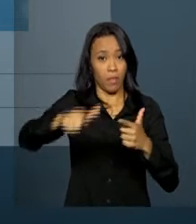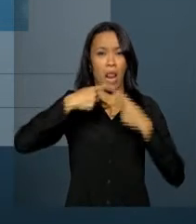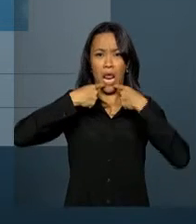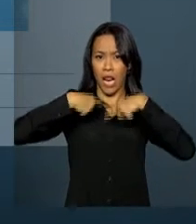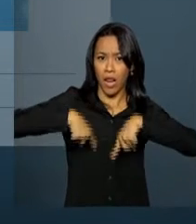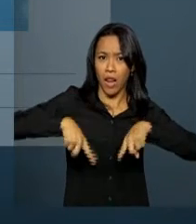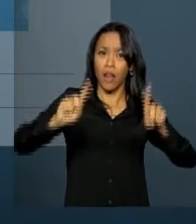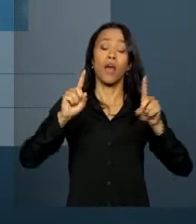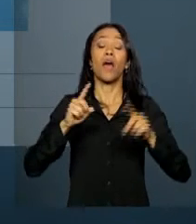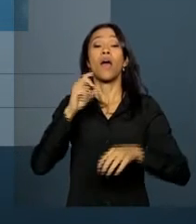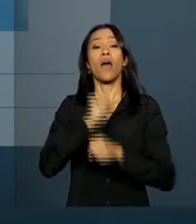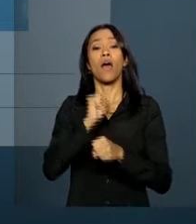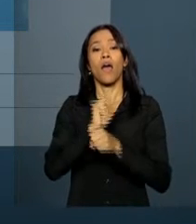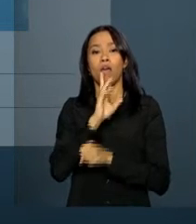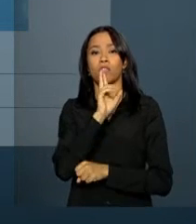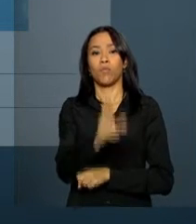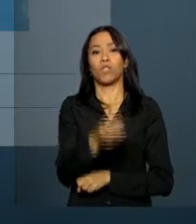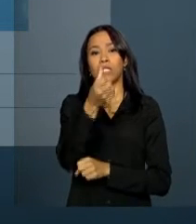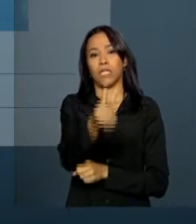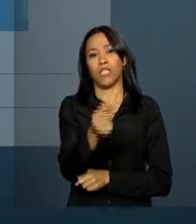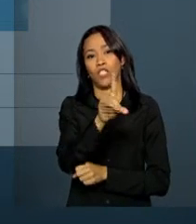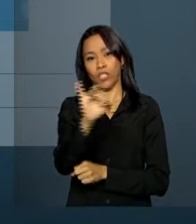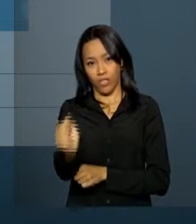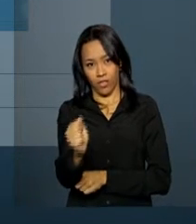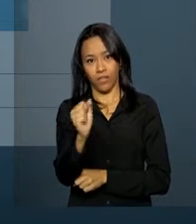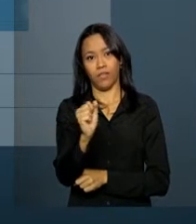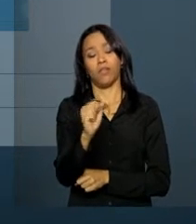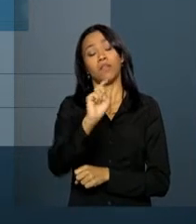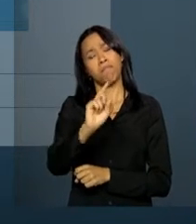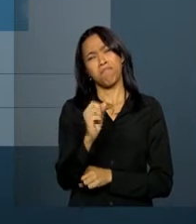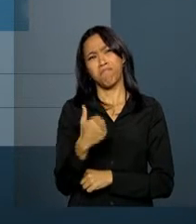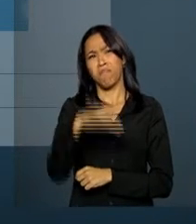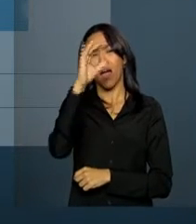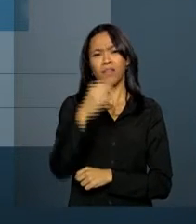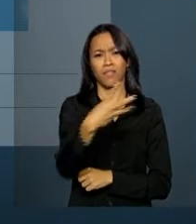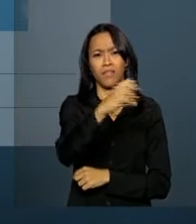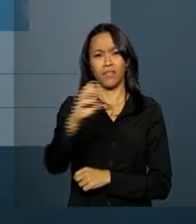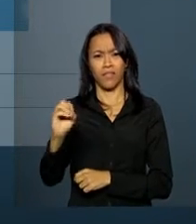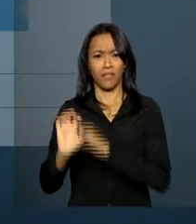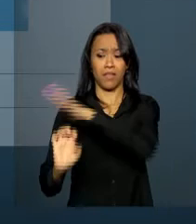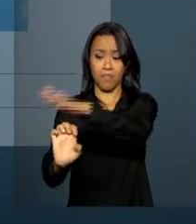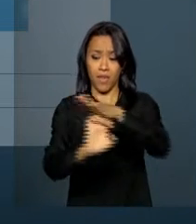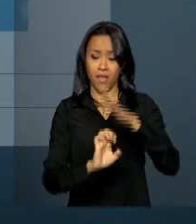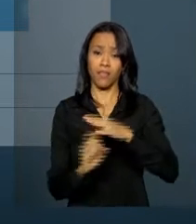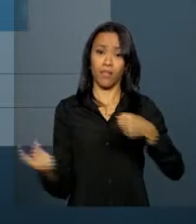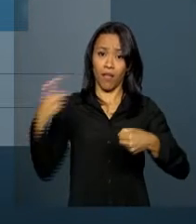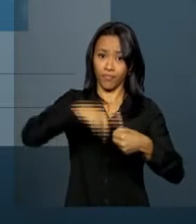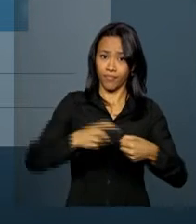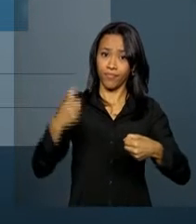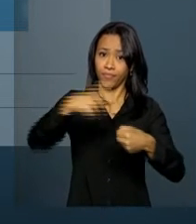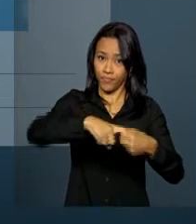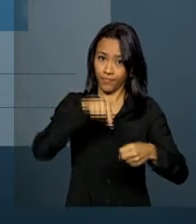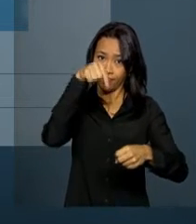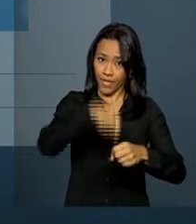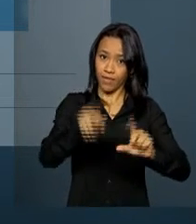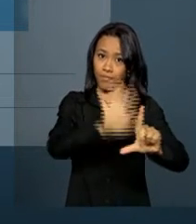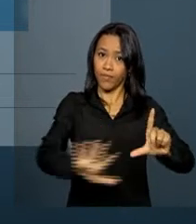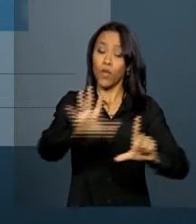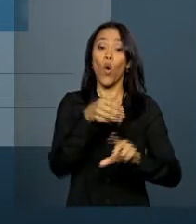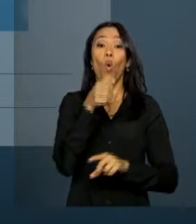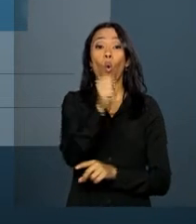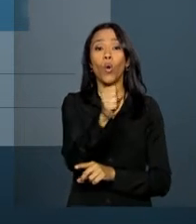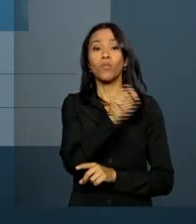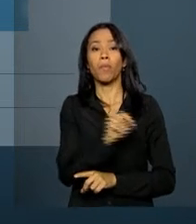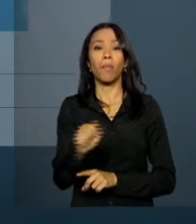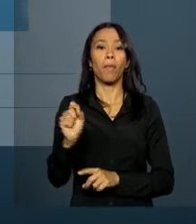resposta é de seis dias e meio. Mais de 300 empresas estão credenciadas no site. Oito tribunais de justiça